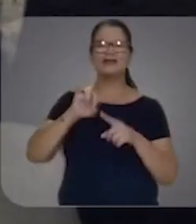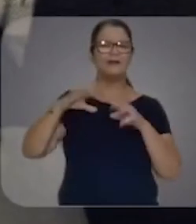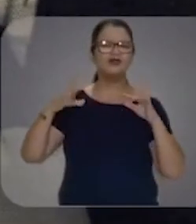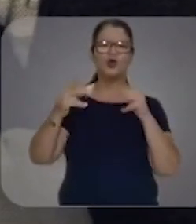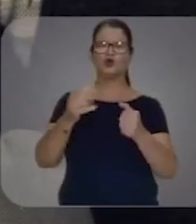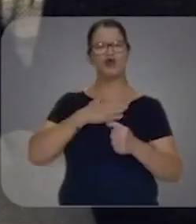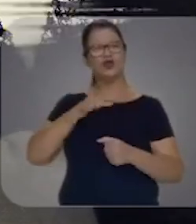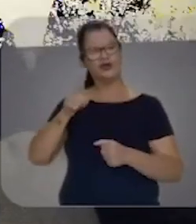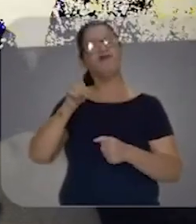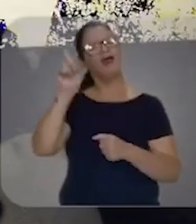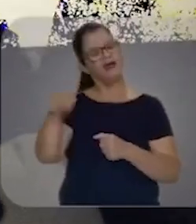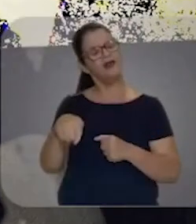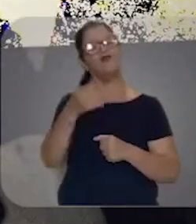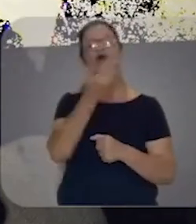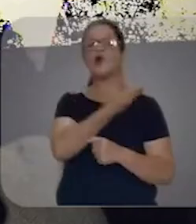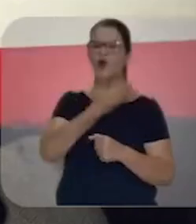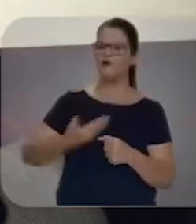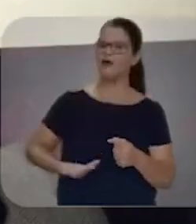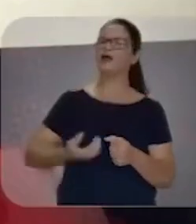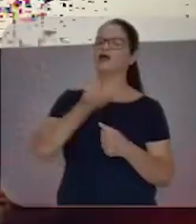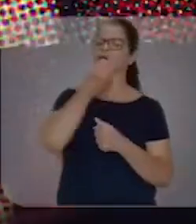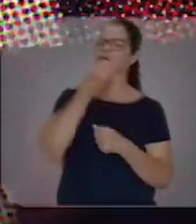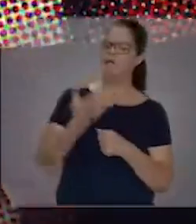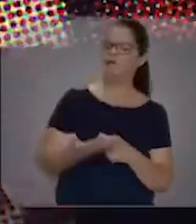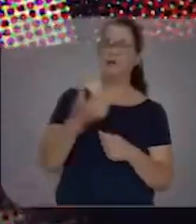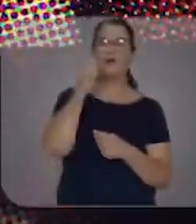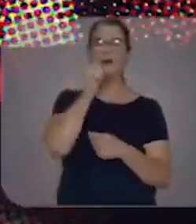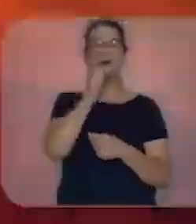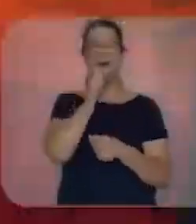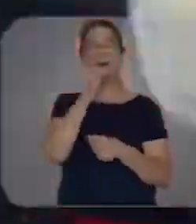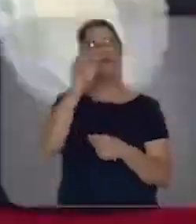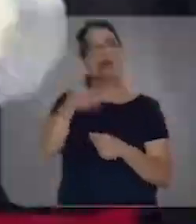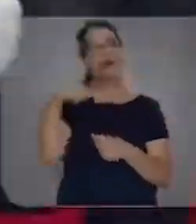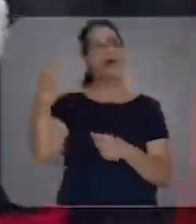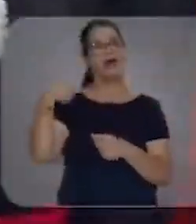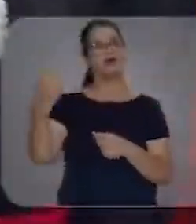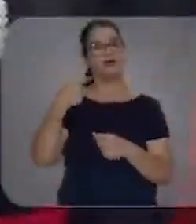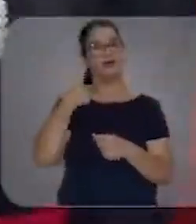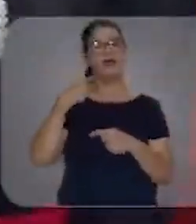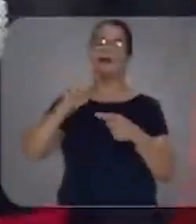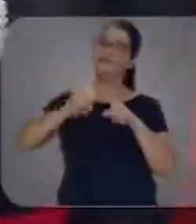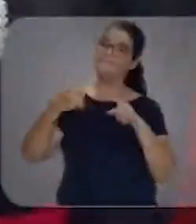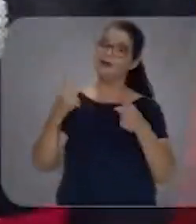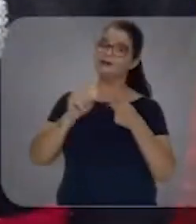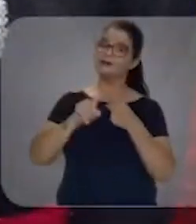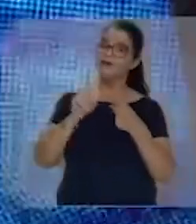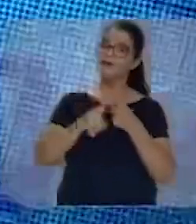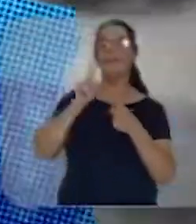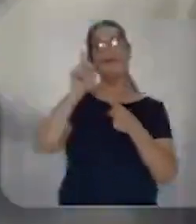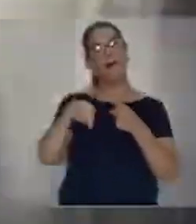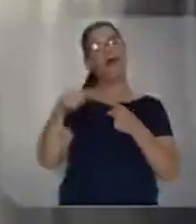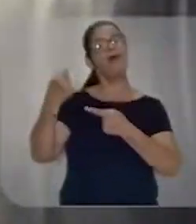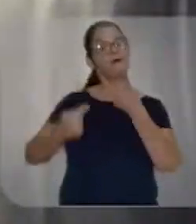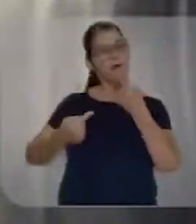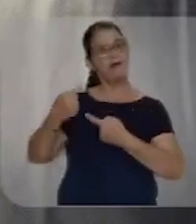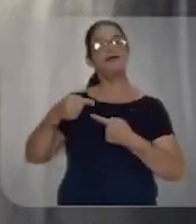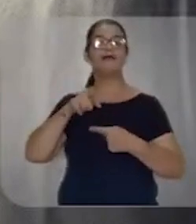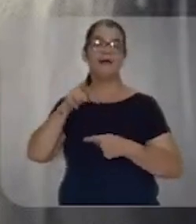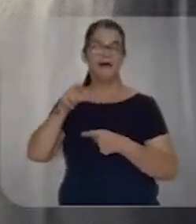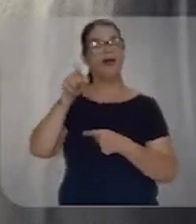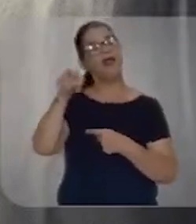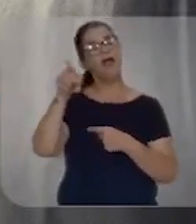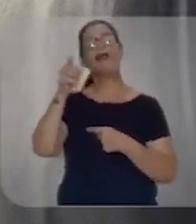gostava dele. Ele foi um governador muito bom. Mamãe é advogada, mas ela também é política.